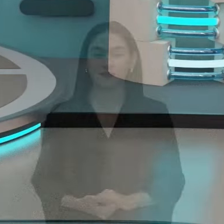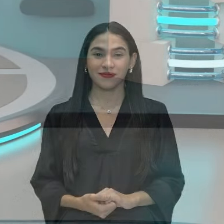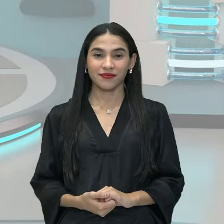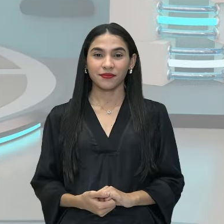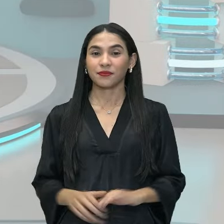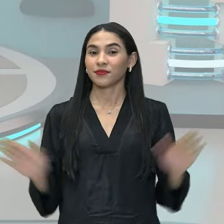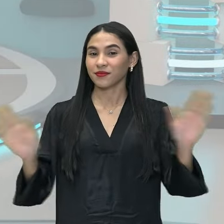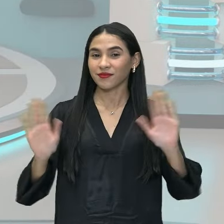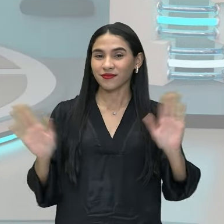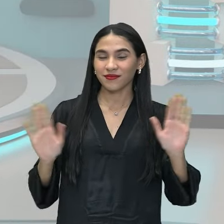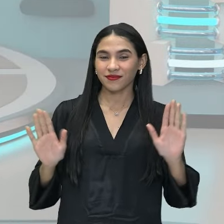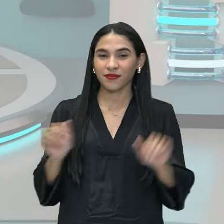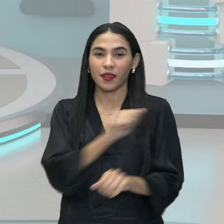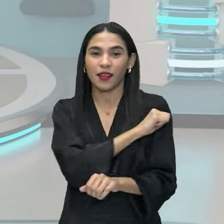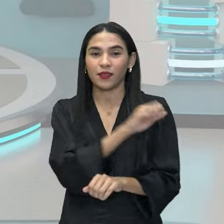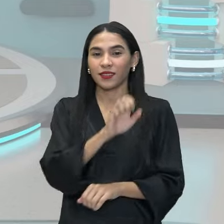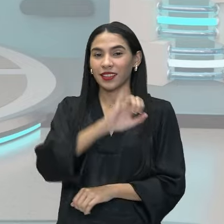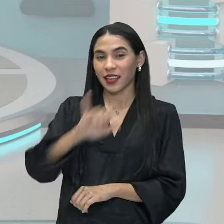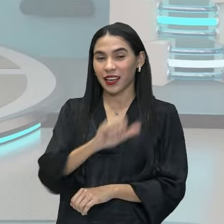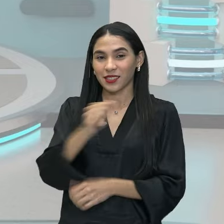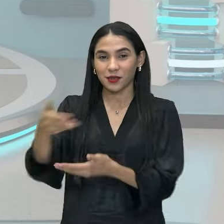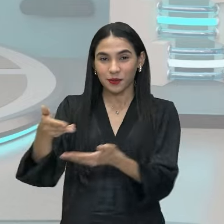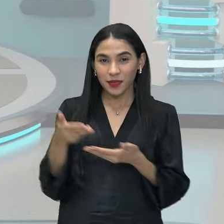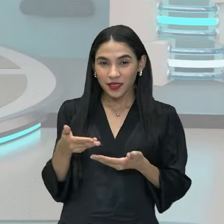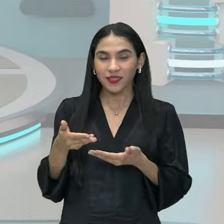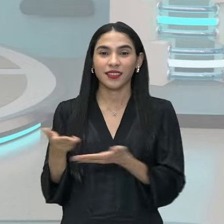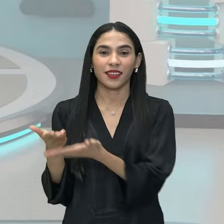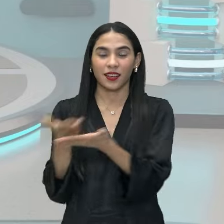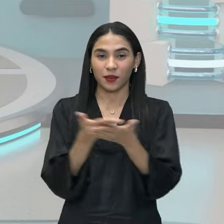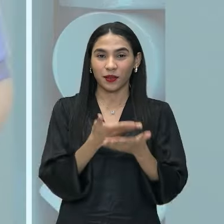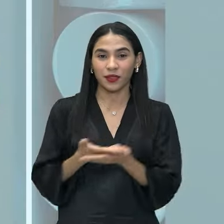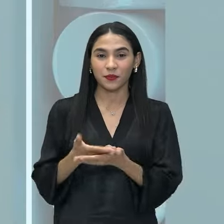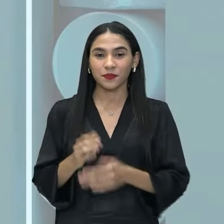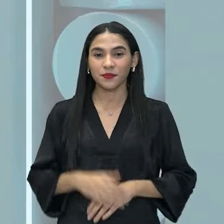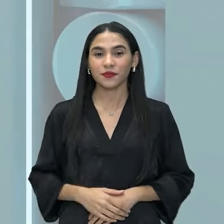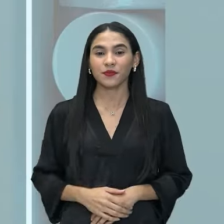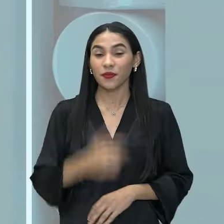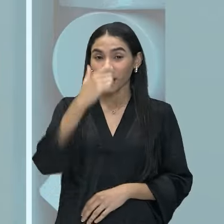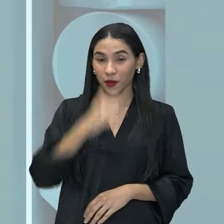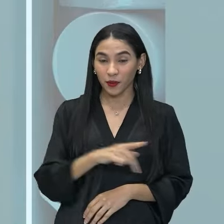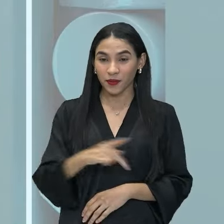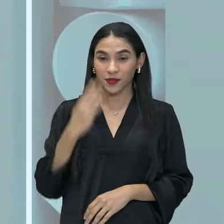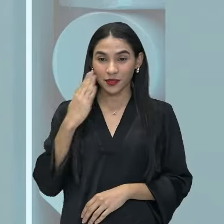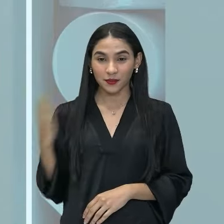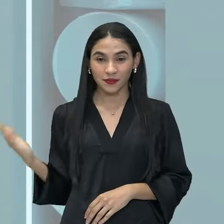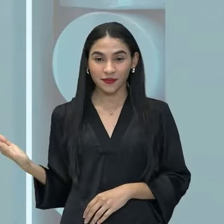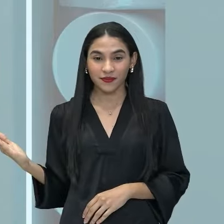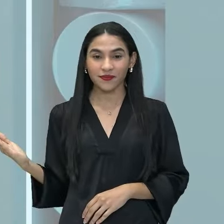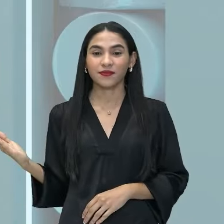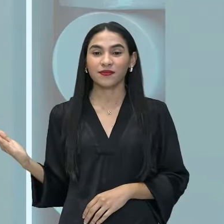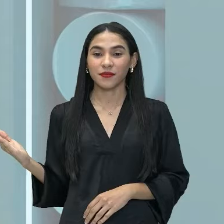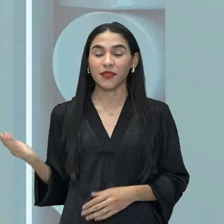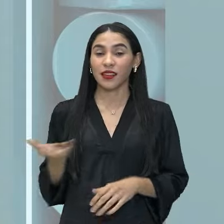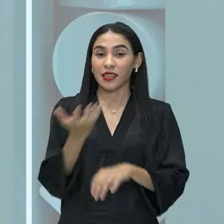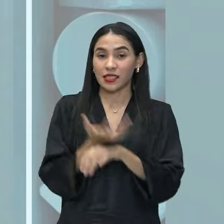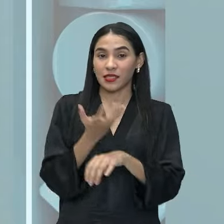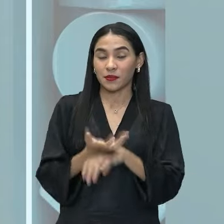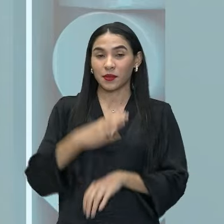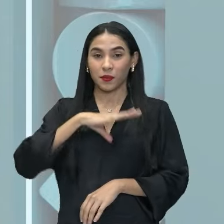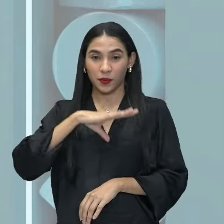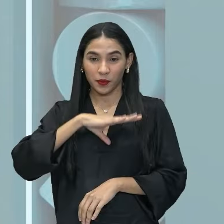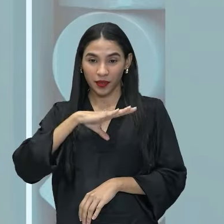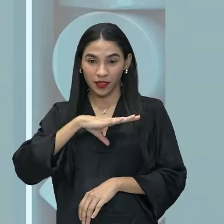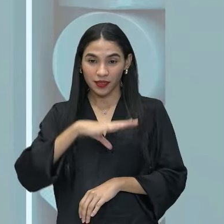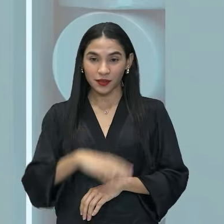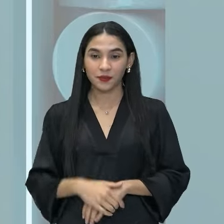Olá, alunos da EJA! Bem-vindos a esta aula! Eu sou a professora Joyce Martins, do componente de língua